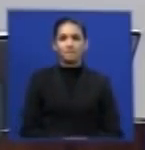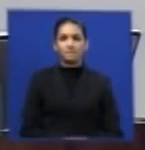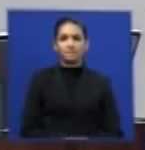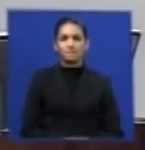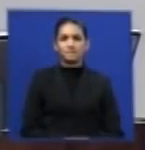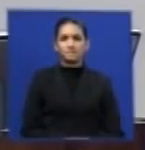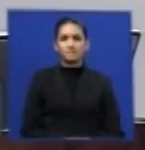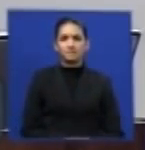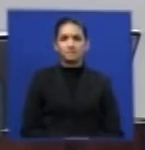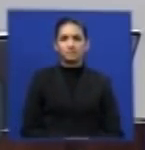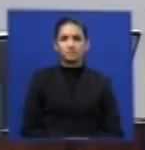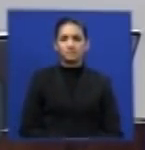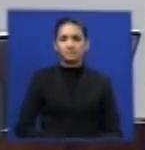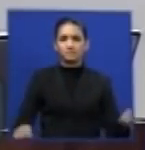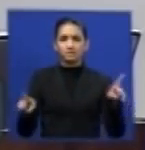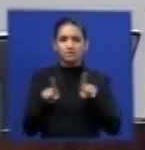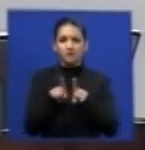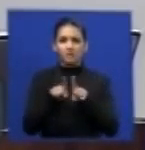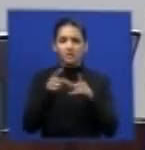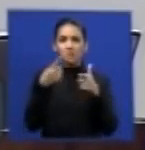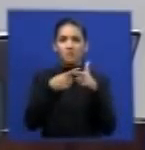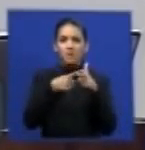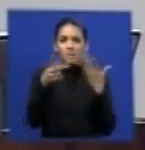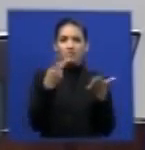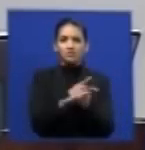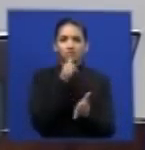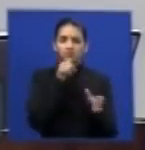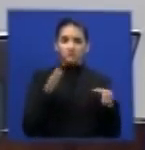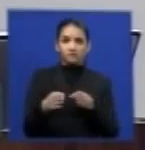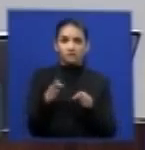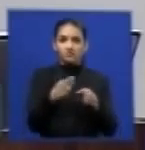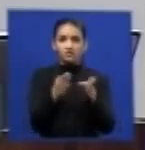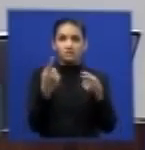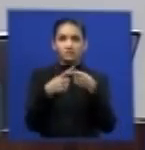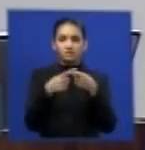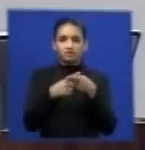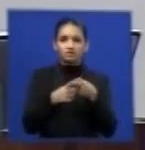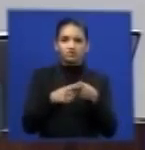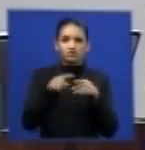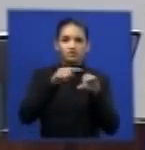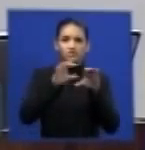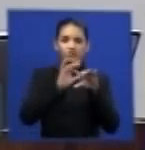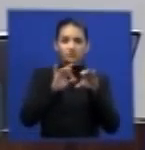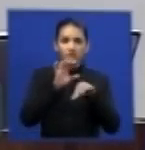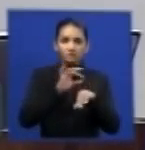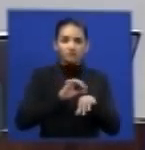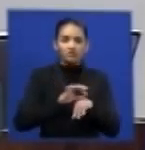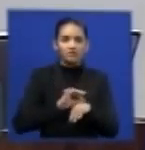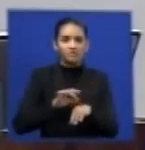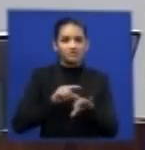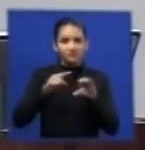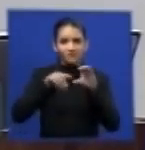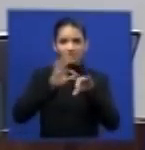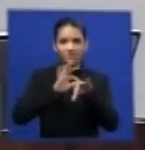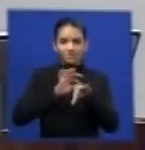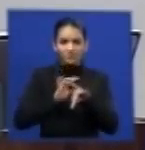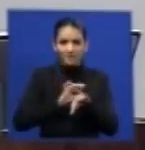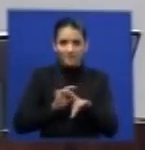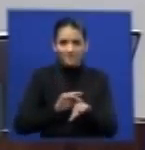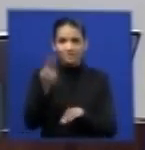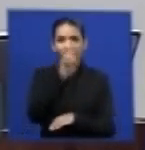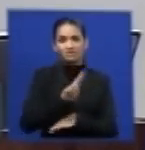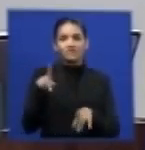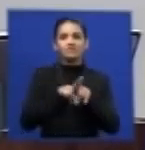o assoreamento de rios por pneus usados é uma realidade a emissão de gases na queima de pneus usados é uma realidade a